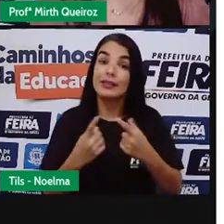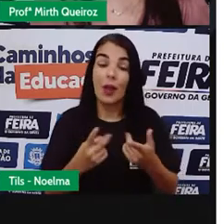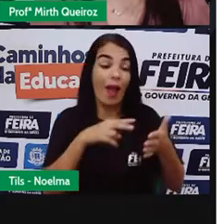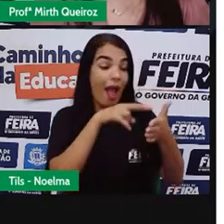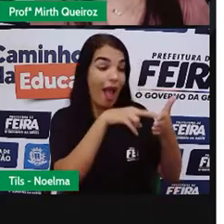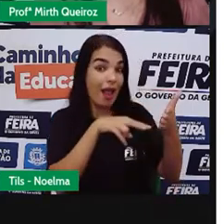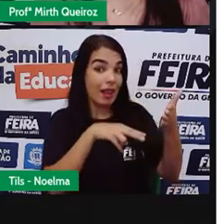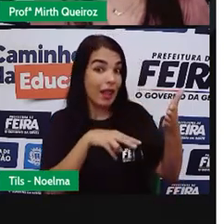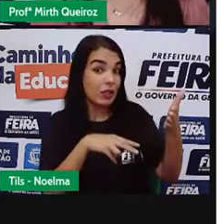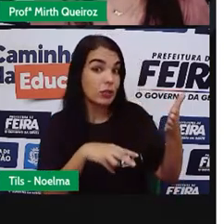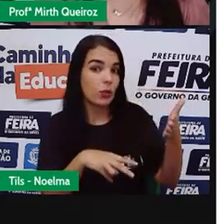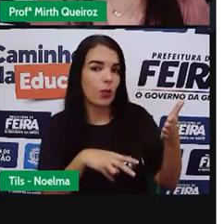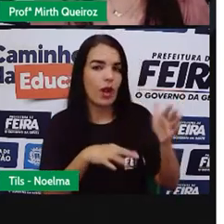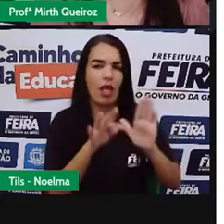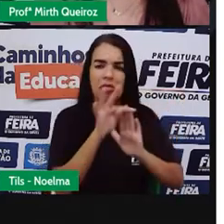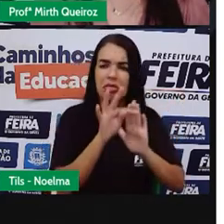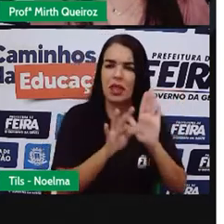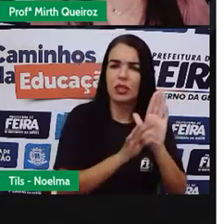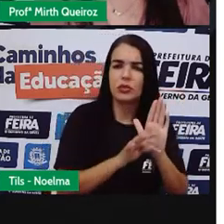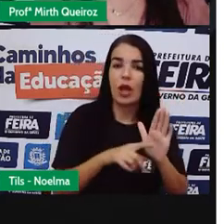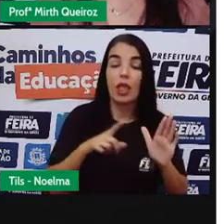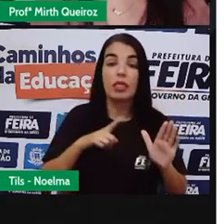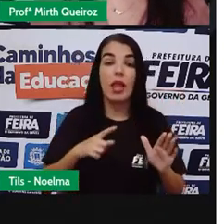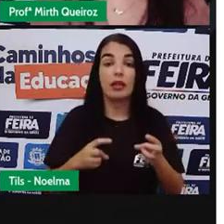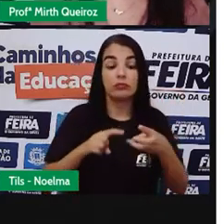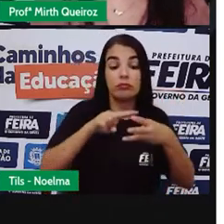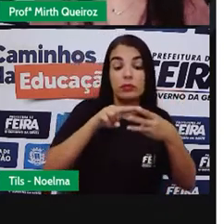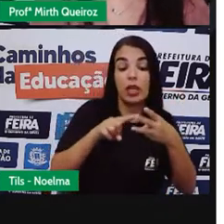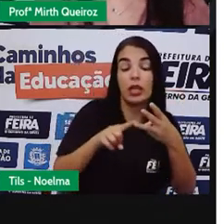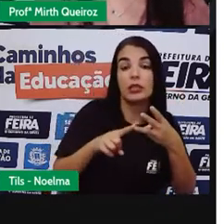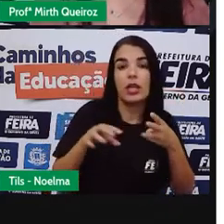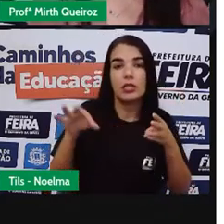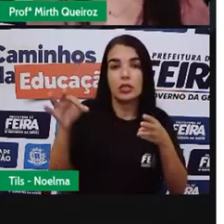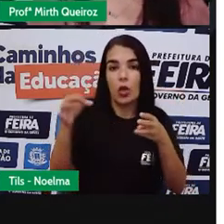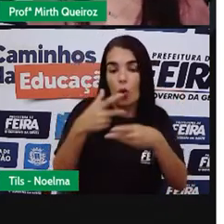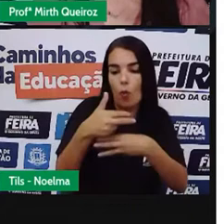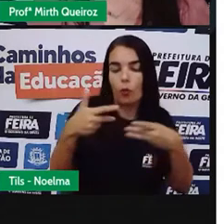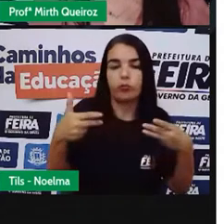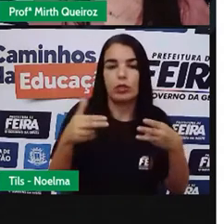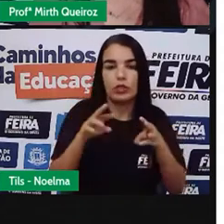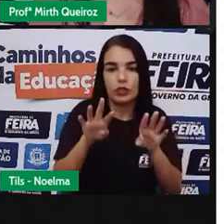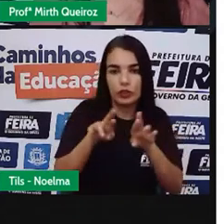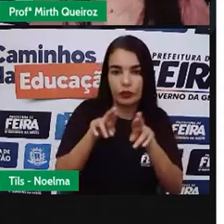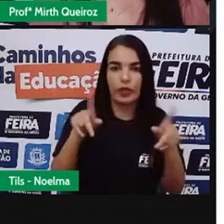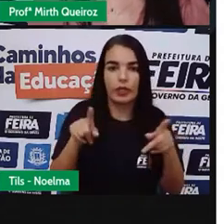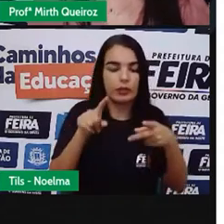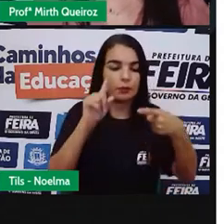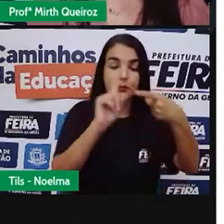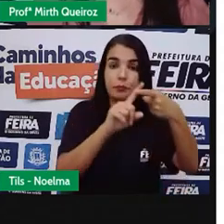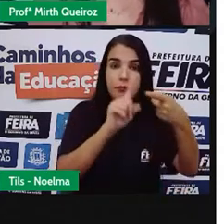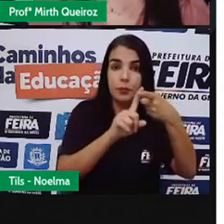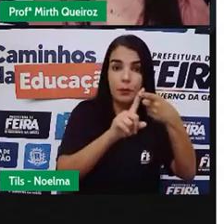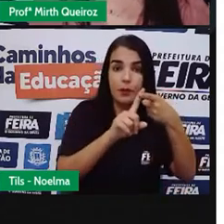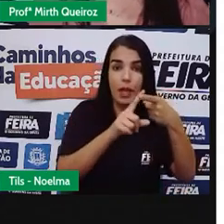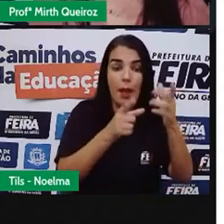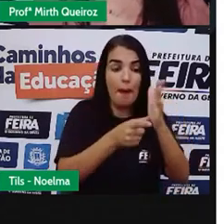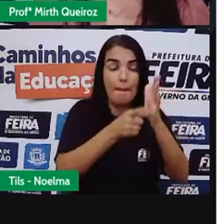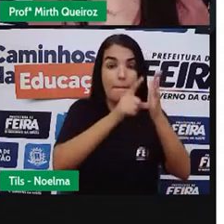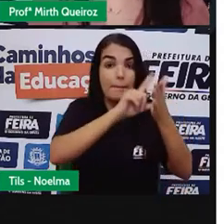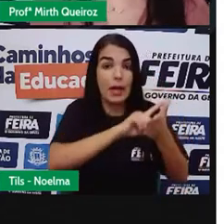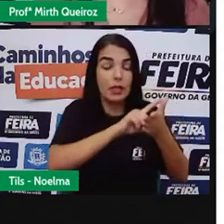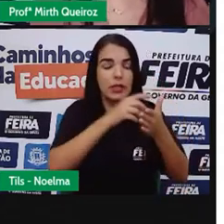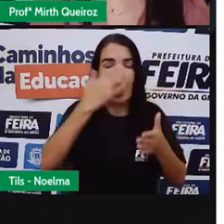a leitura de um texto, ela é composta aí de três fases. Que fases são essas? A fase da pré